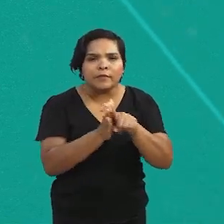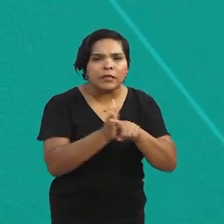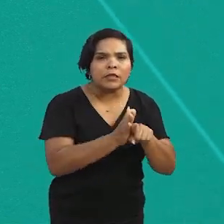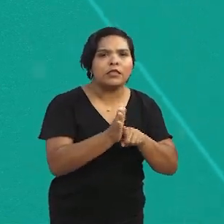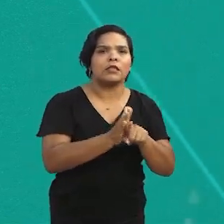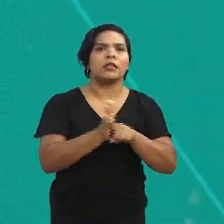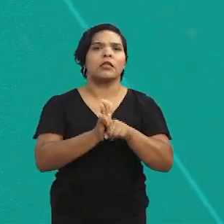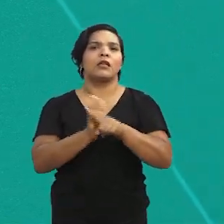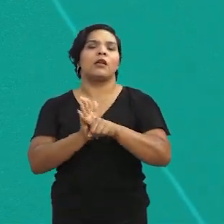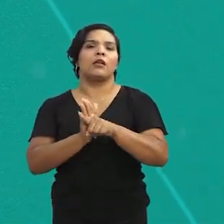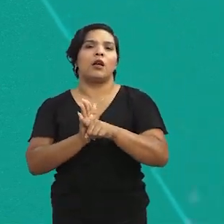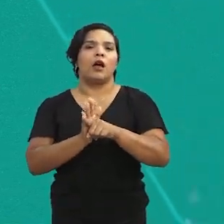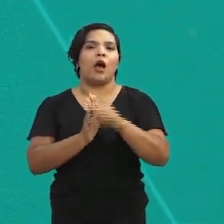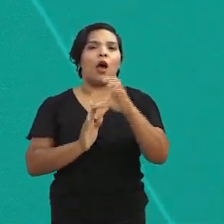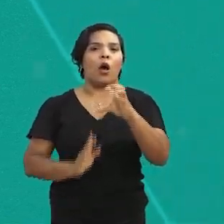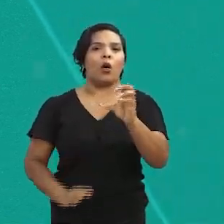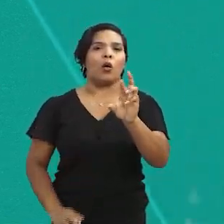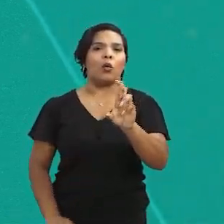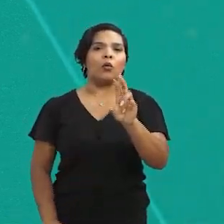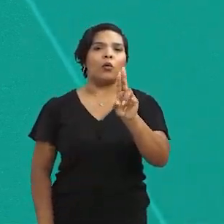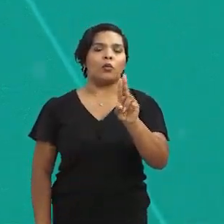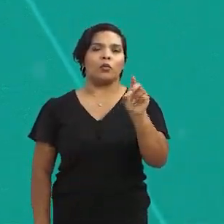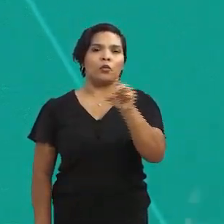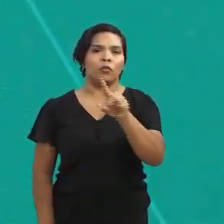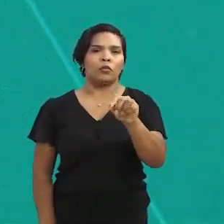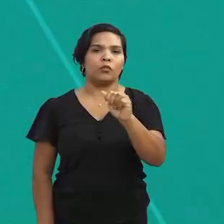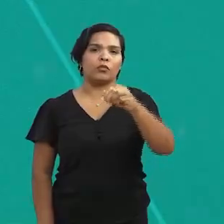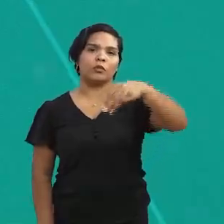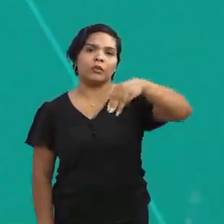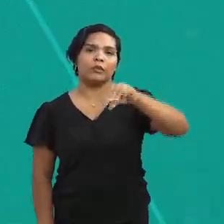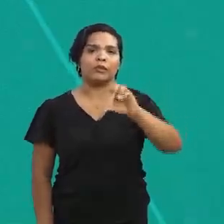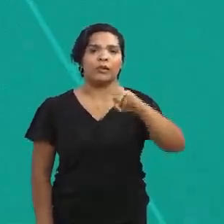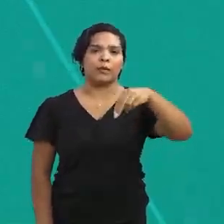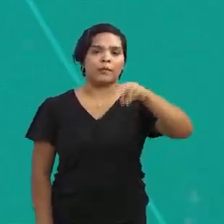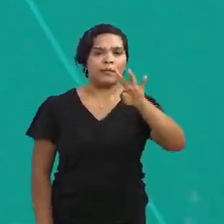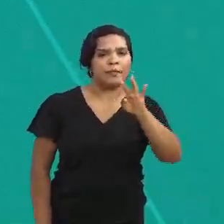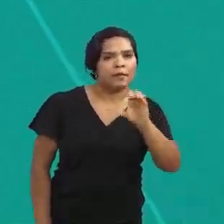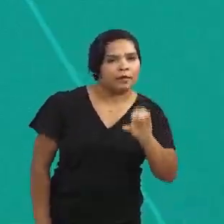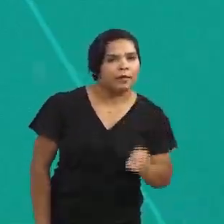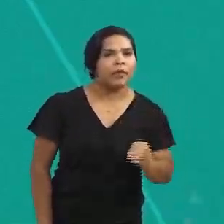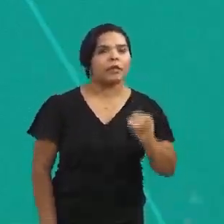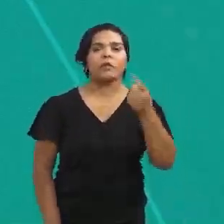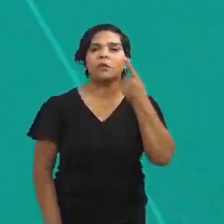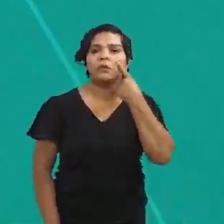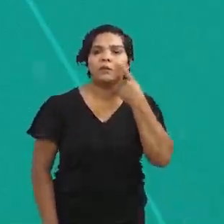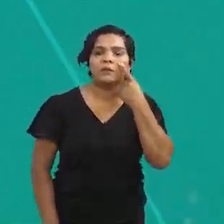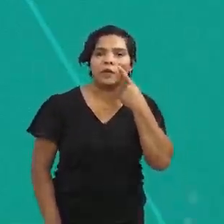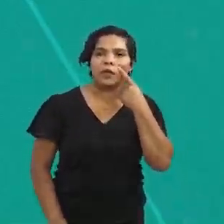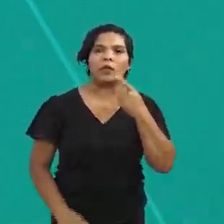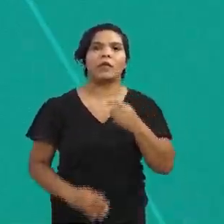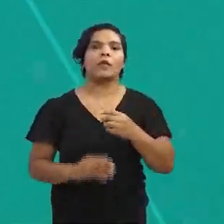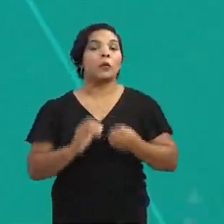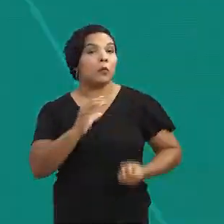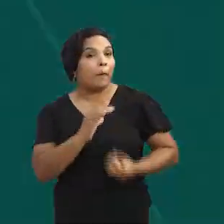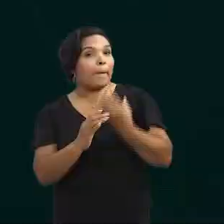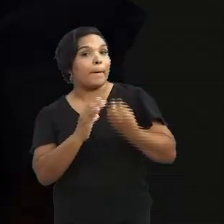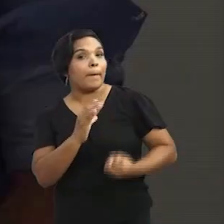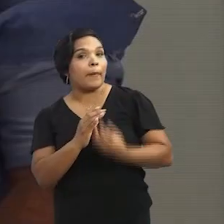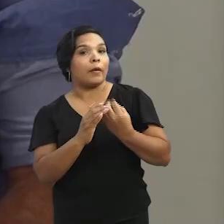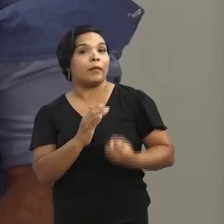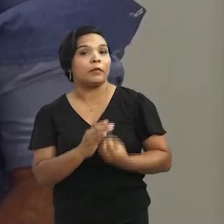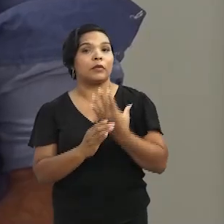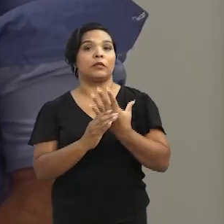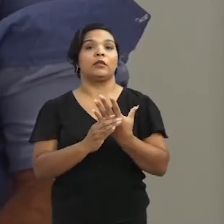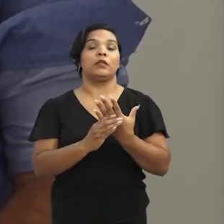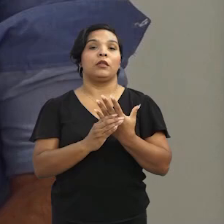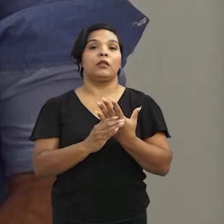fazer cruzamentos manuais dessas culturas, dessas cultivares, no intuito de gerar alguma descendência um pouco mais produtiva.